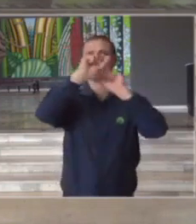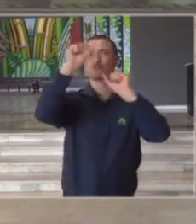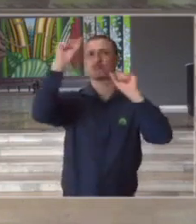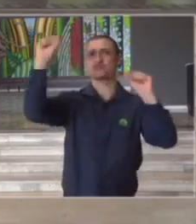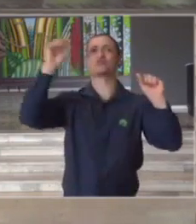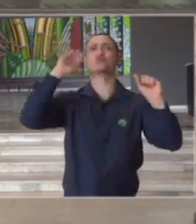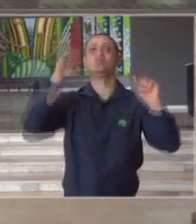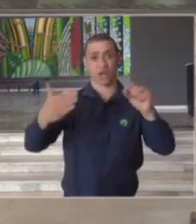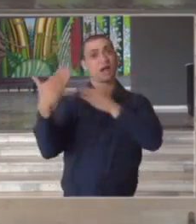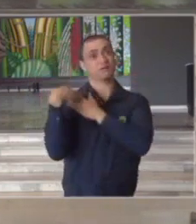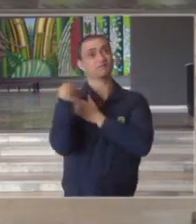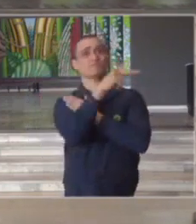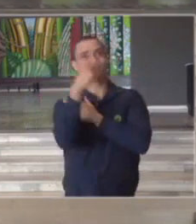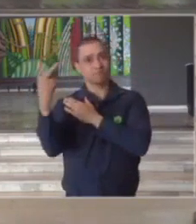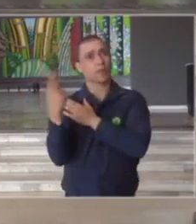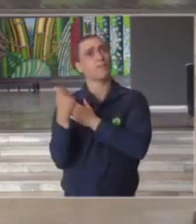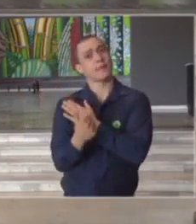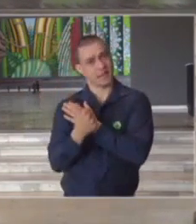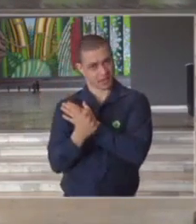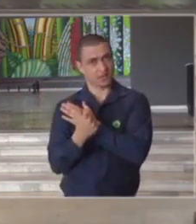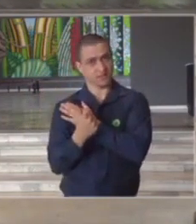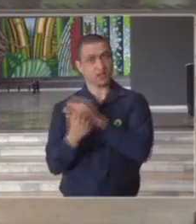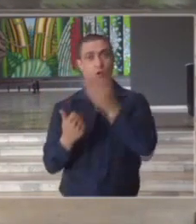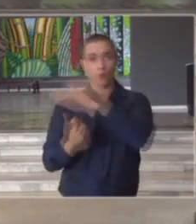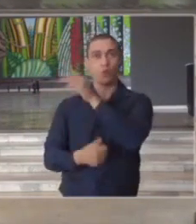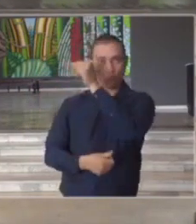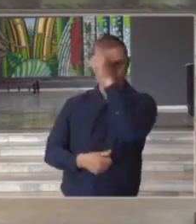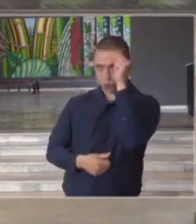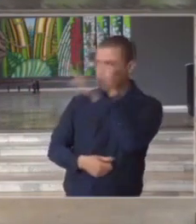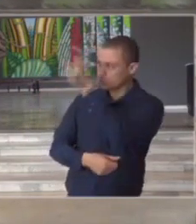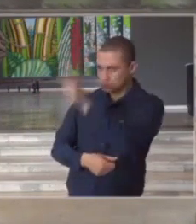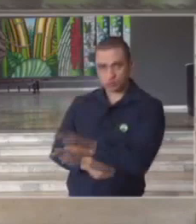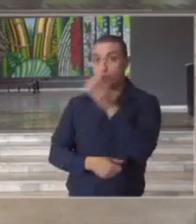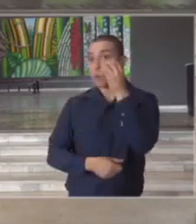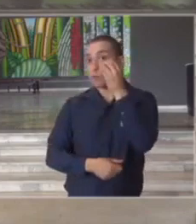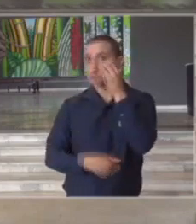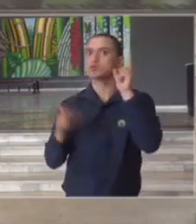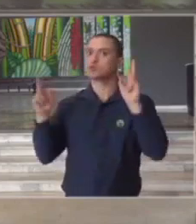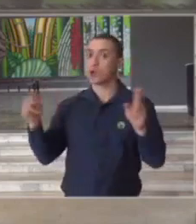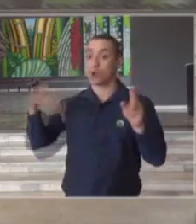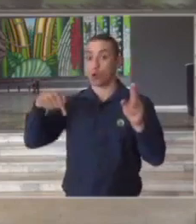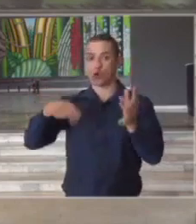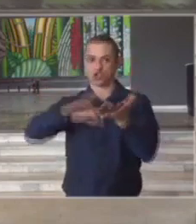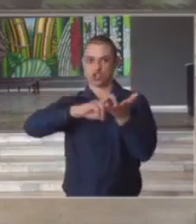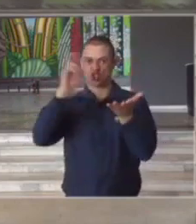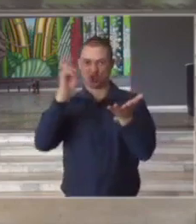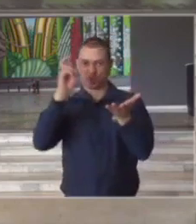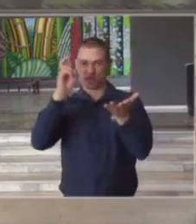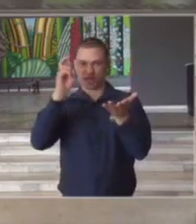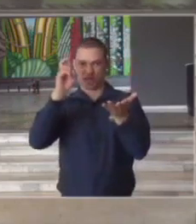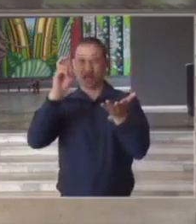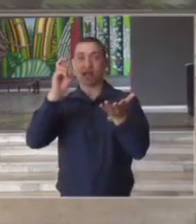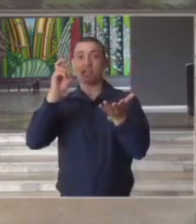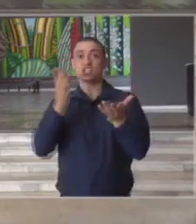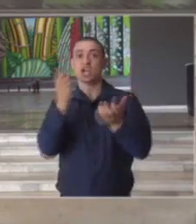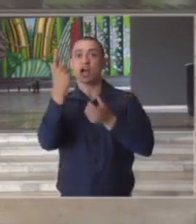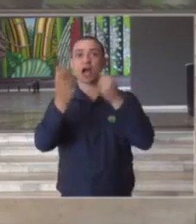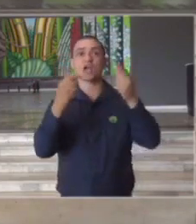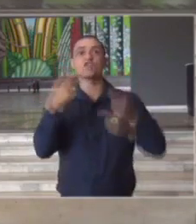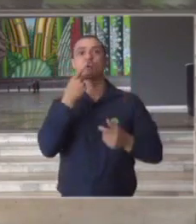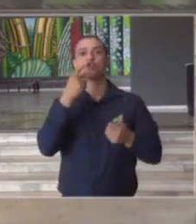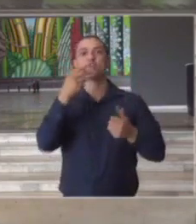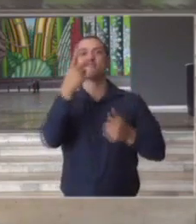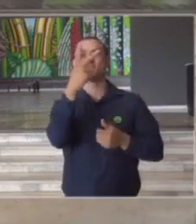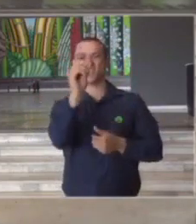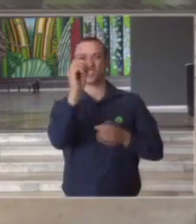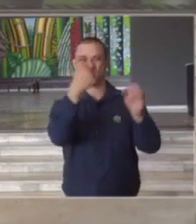têm cumprido muito bem o seu papel como tem feito o Bruno Covas e eu li hoje pela manhã aqui no início dessa coletiva o nome